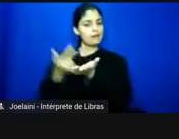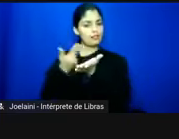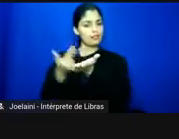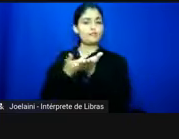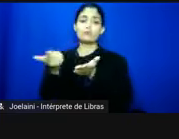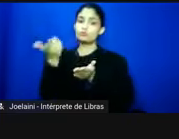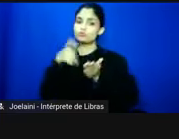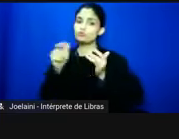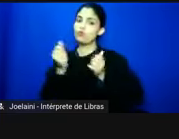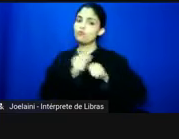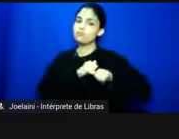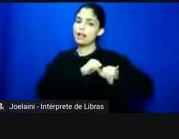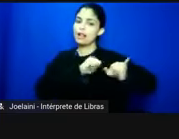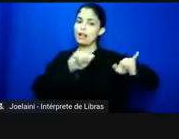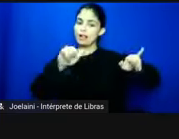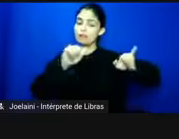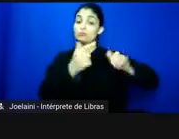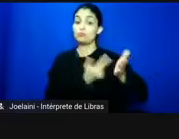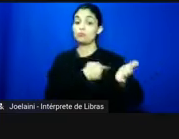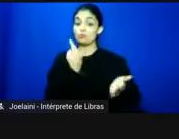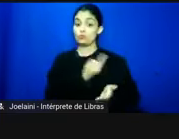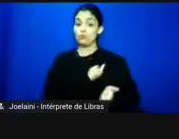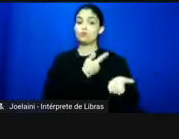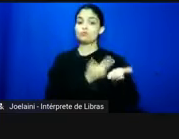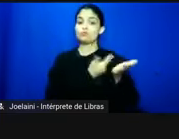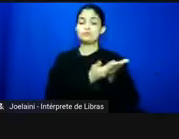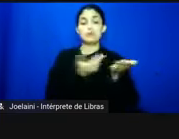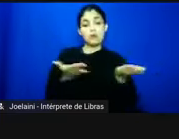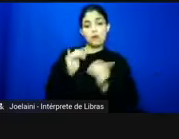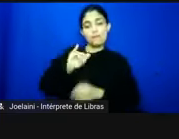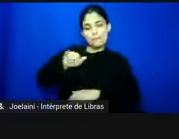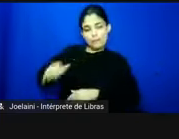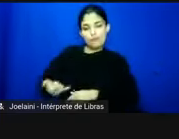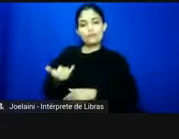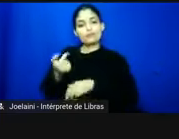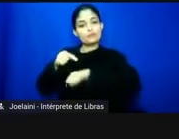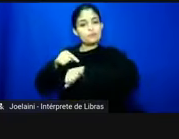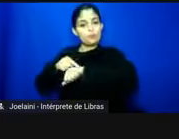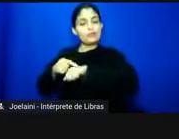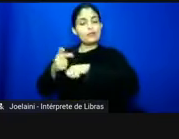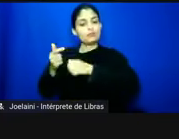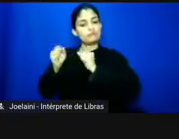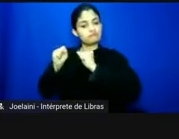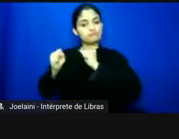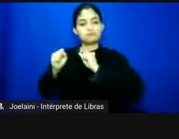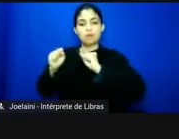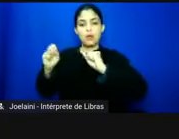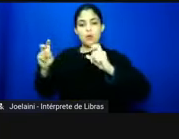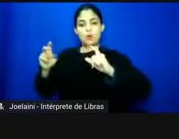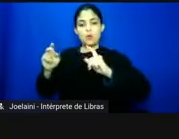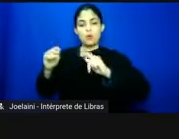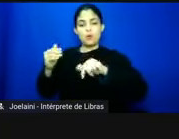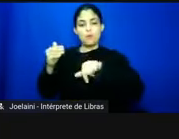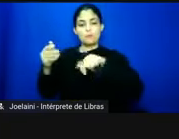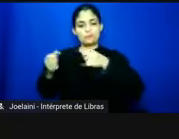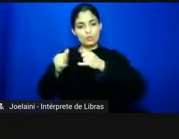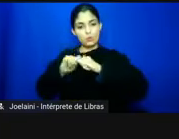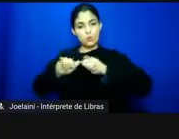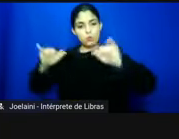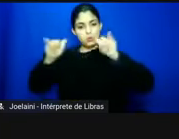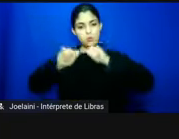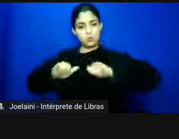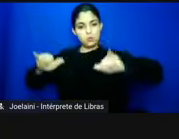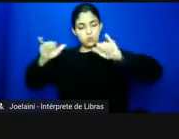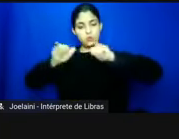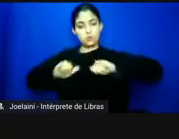gente está aproveitando essa divulgação e a visibilidade da Feira e da Pró-Reitoria, agora com outras convidadas, que mais